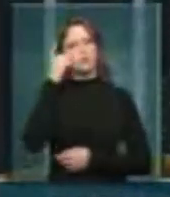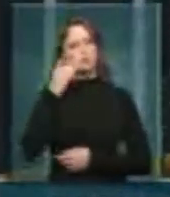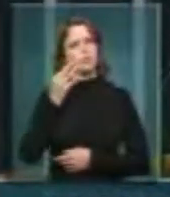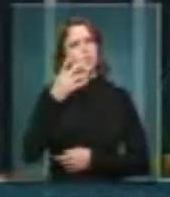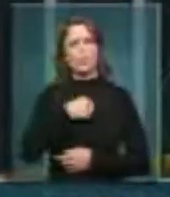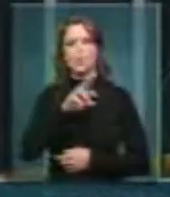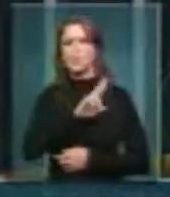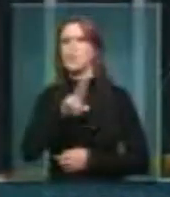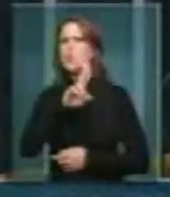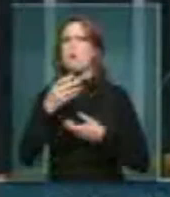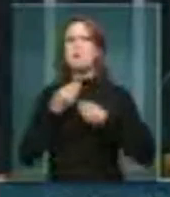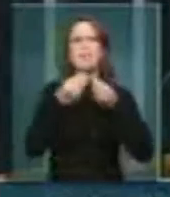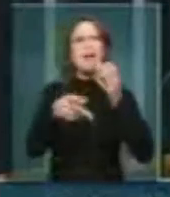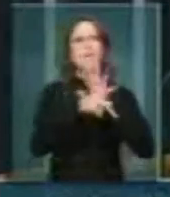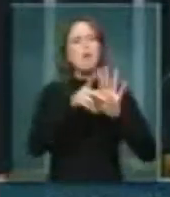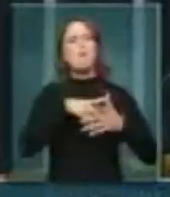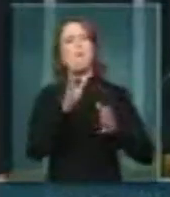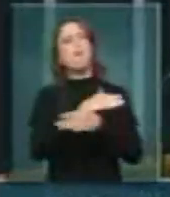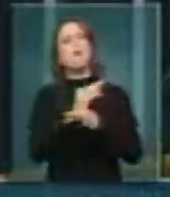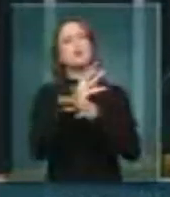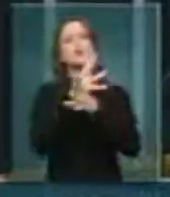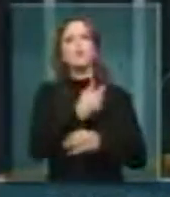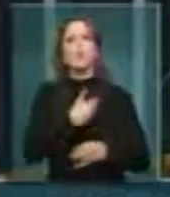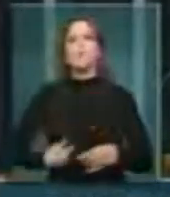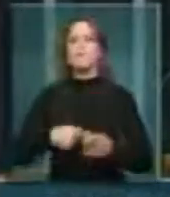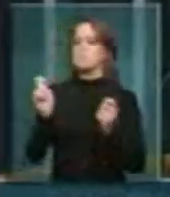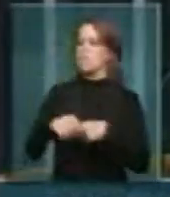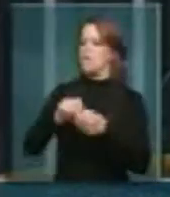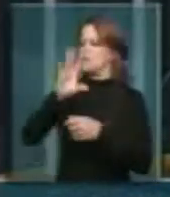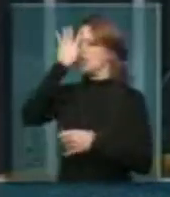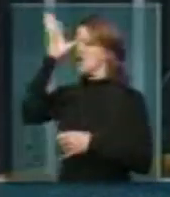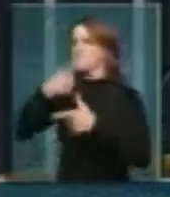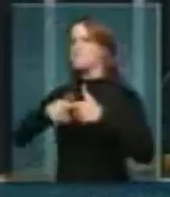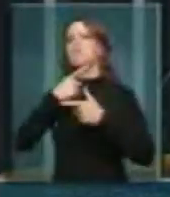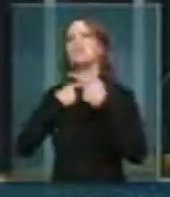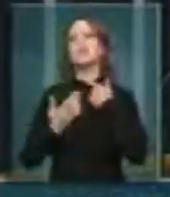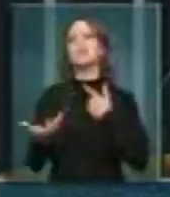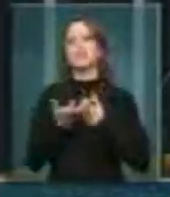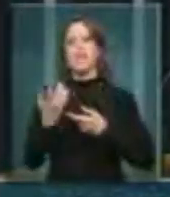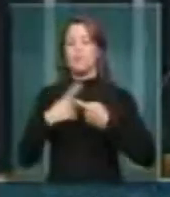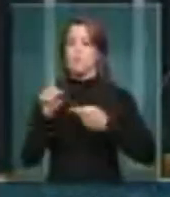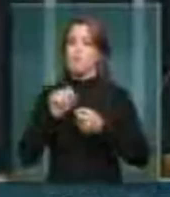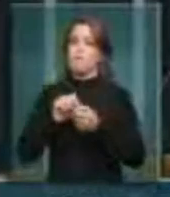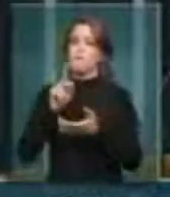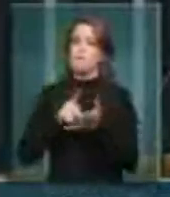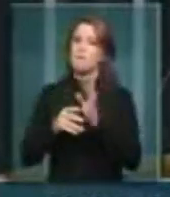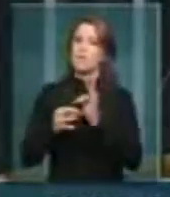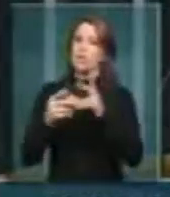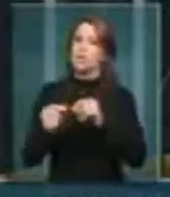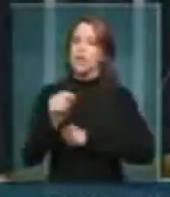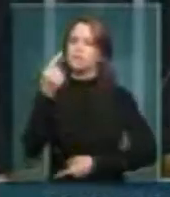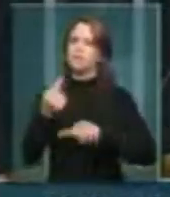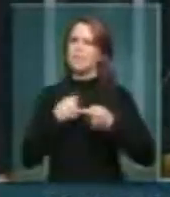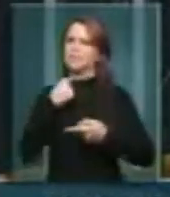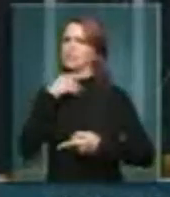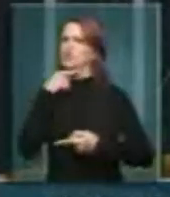Não de dar uma carta branca ao governo para que ele possa fazer o que bem quiser, até porque tem feito de forma discutível.